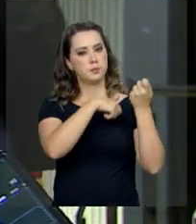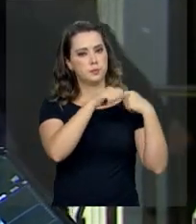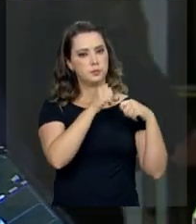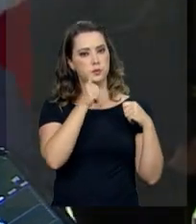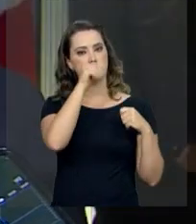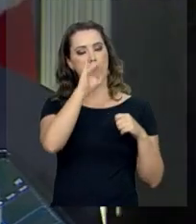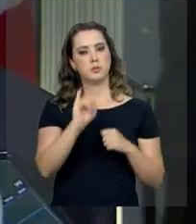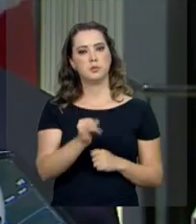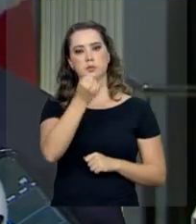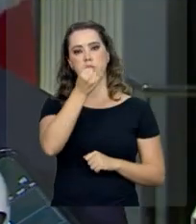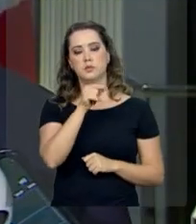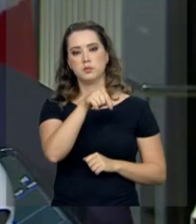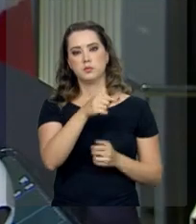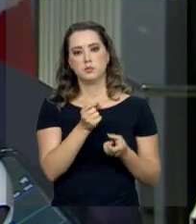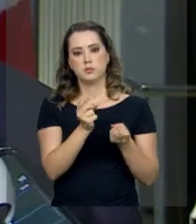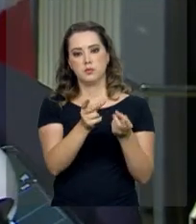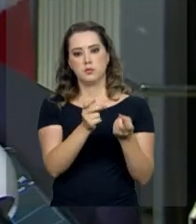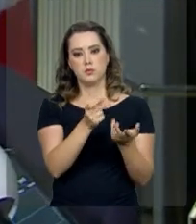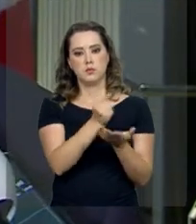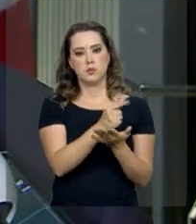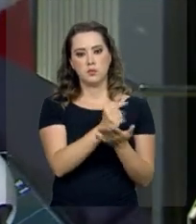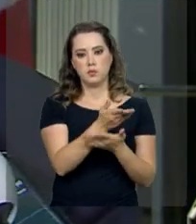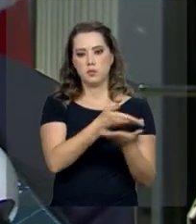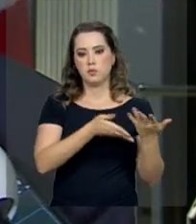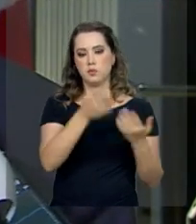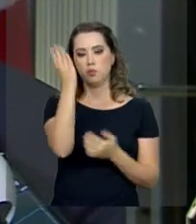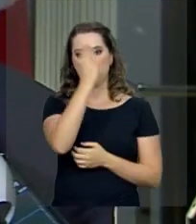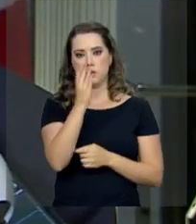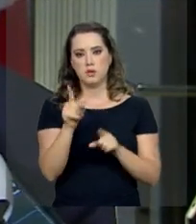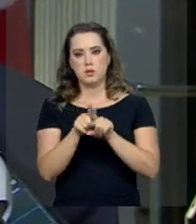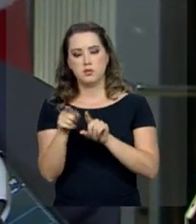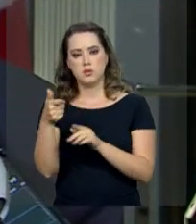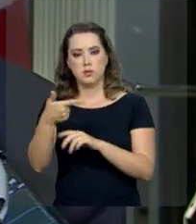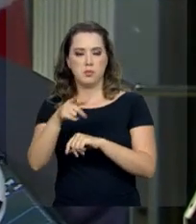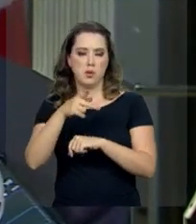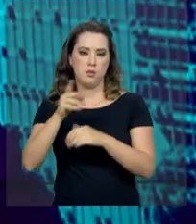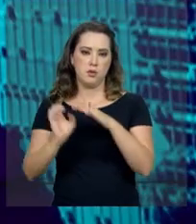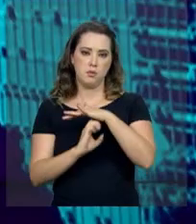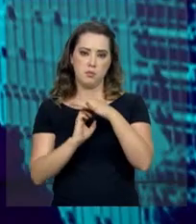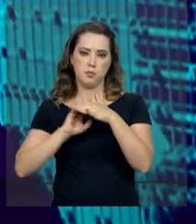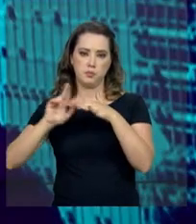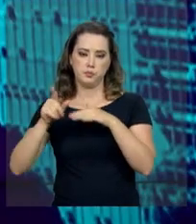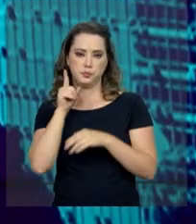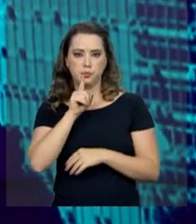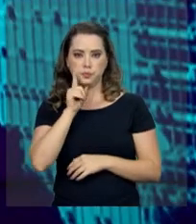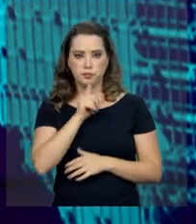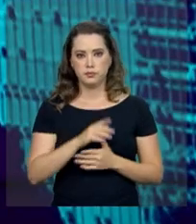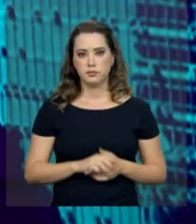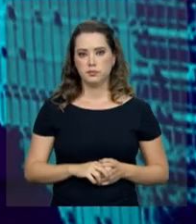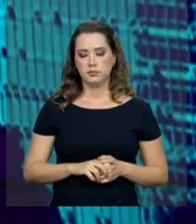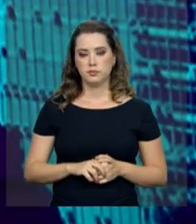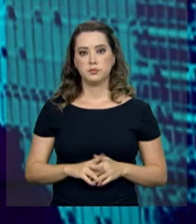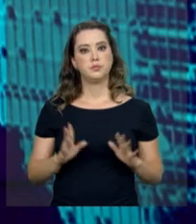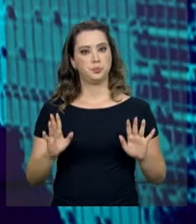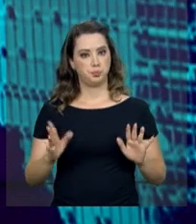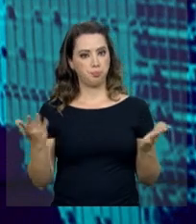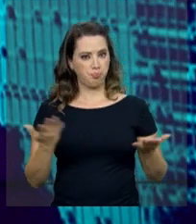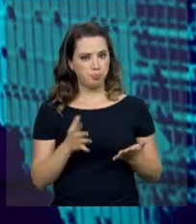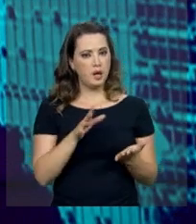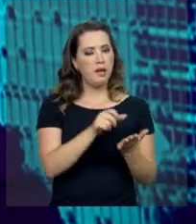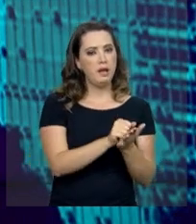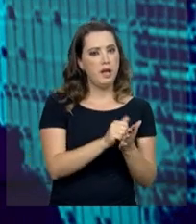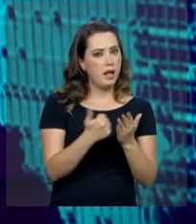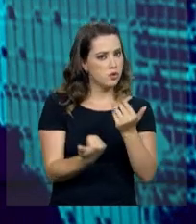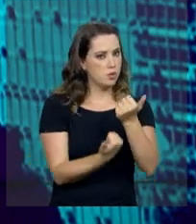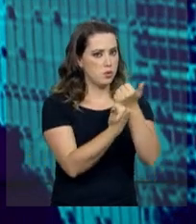oportunidade de negócio, não só para o brasileiro, como para as empresas americanas também. E na ausência do presidente Michel Temer,